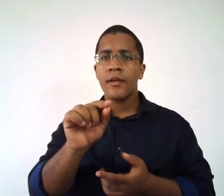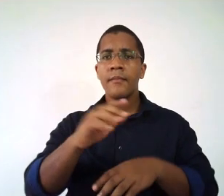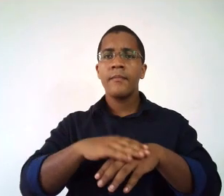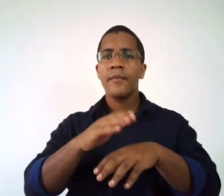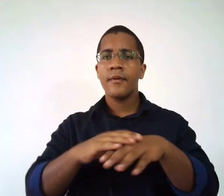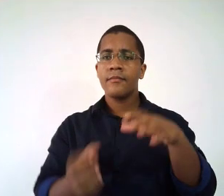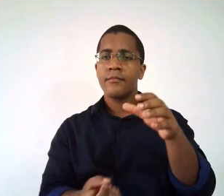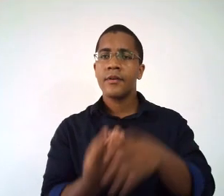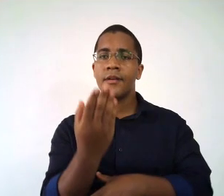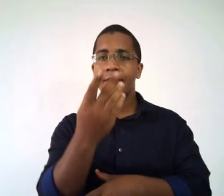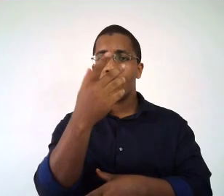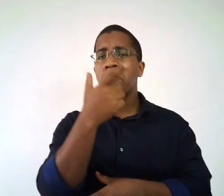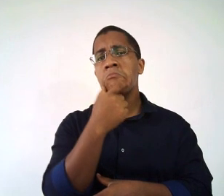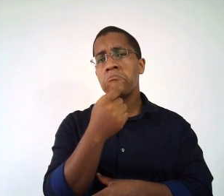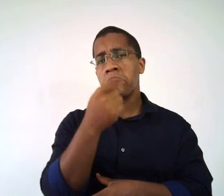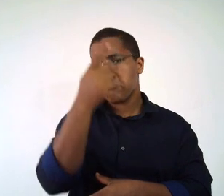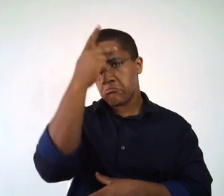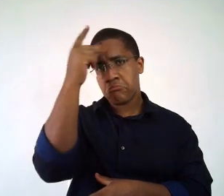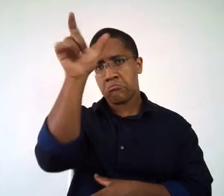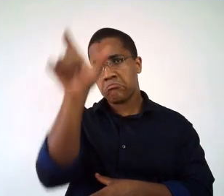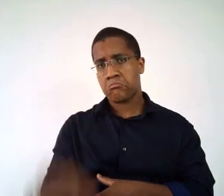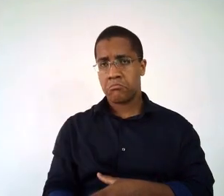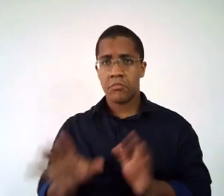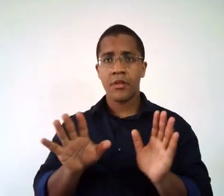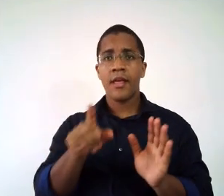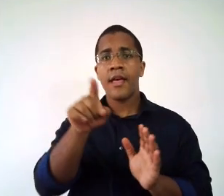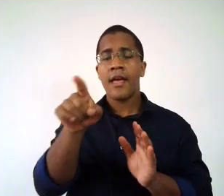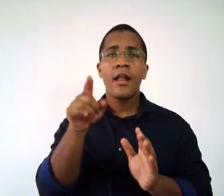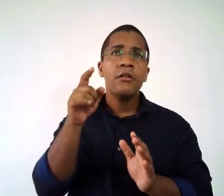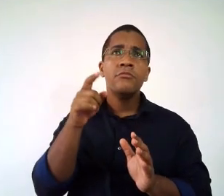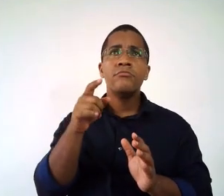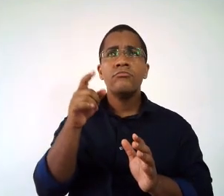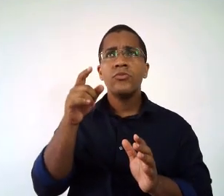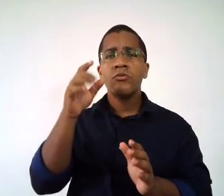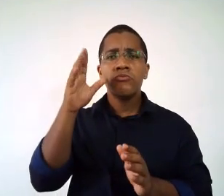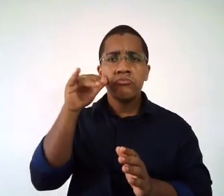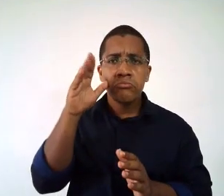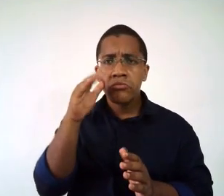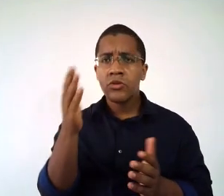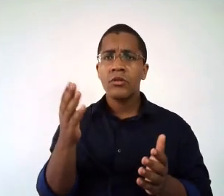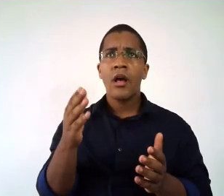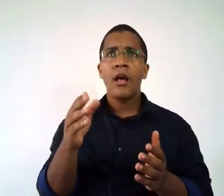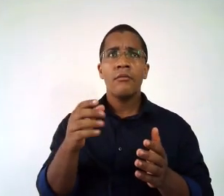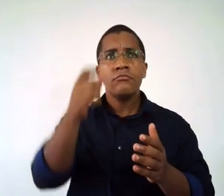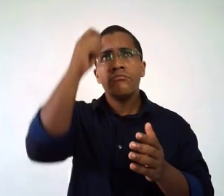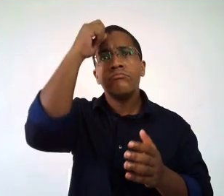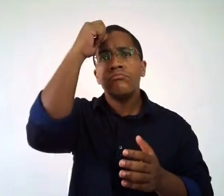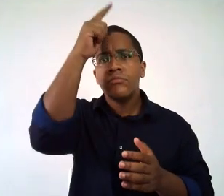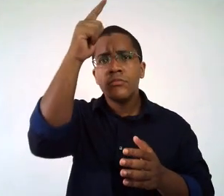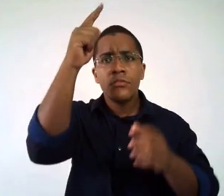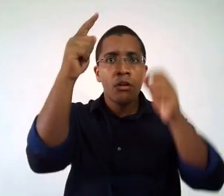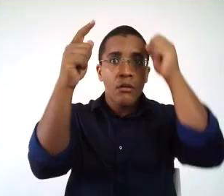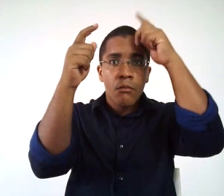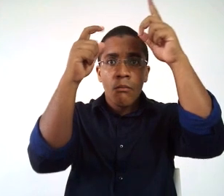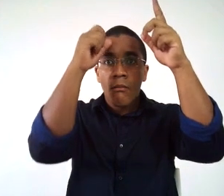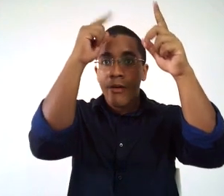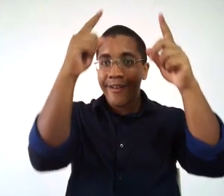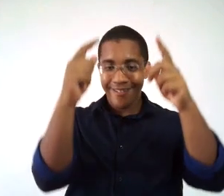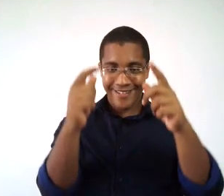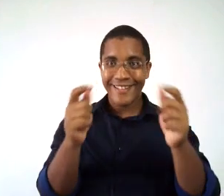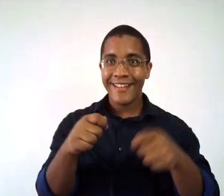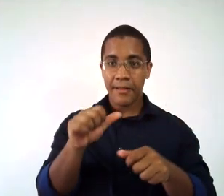invenção do homem, um ato em que sua intencionalidade e curiosidade resultam num processo criativo para